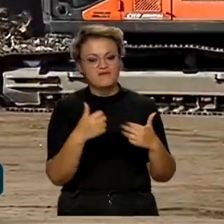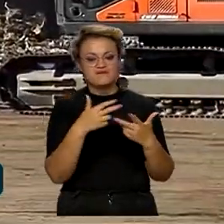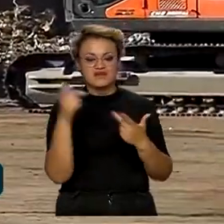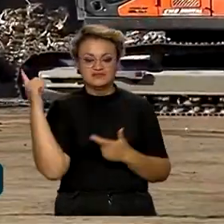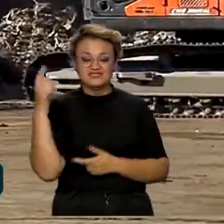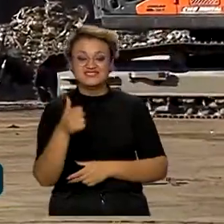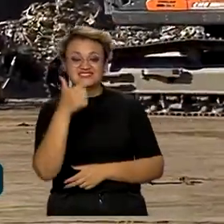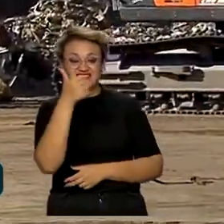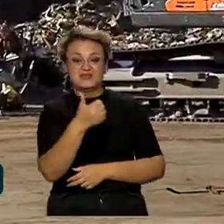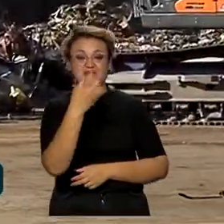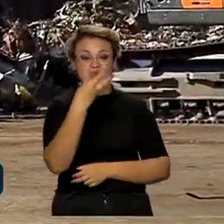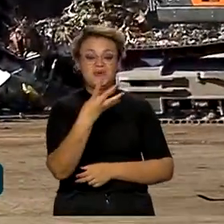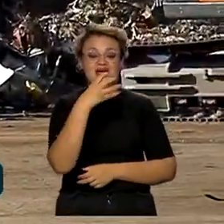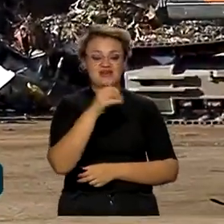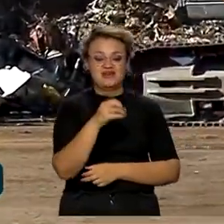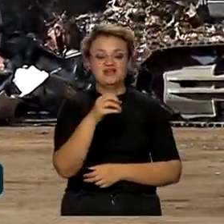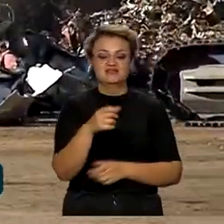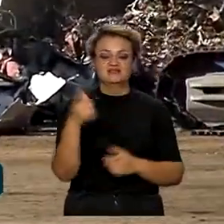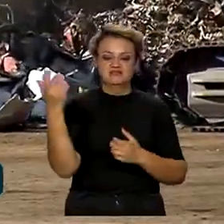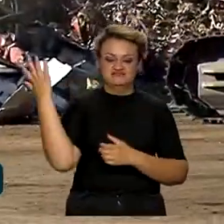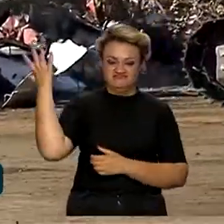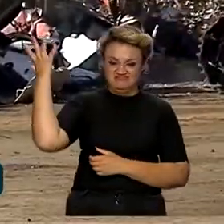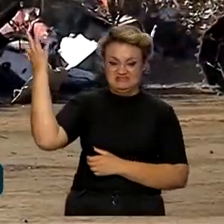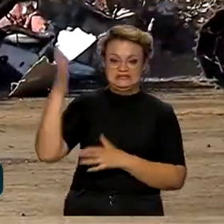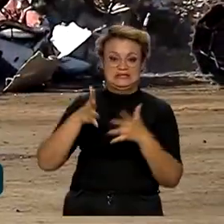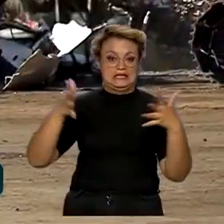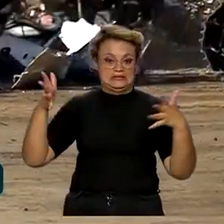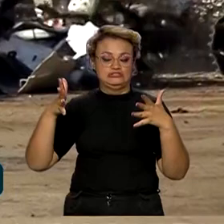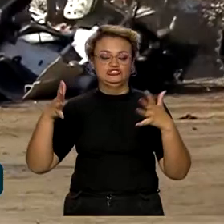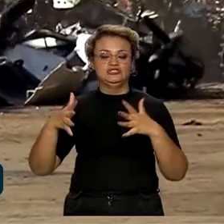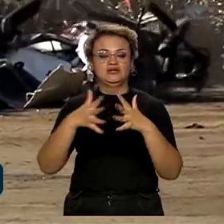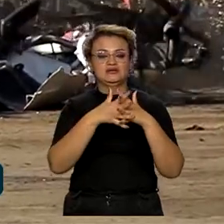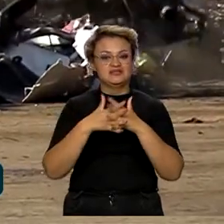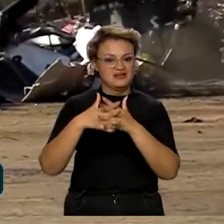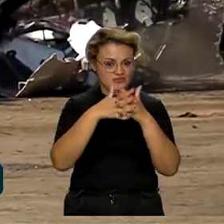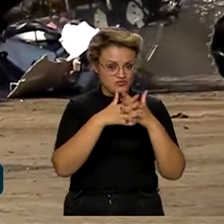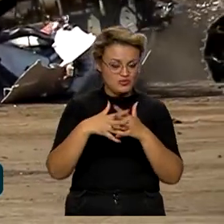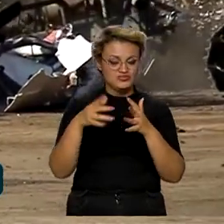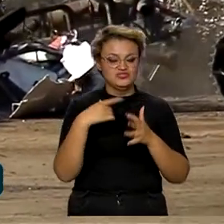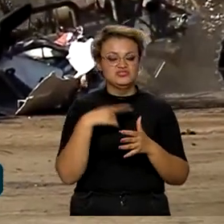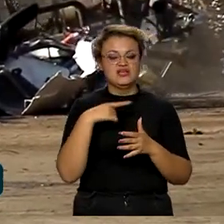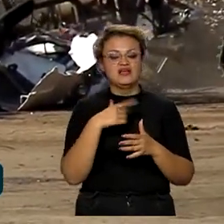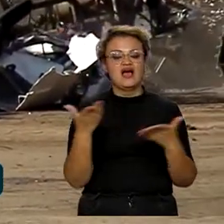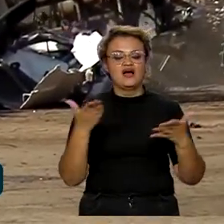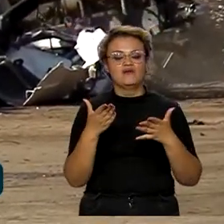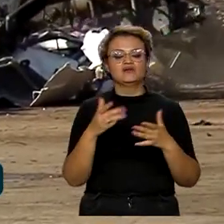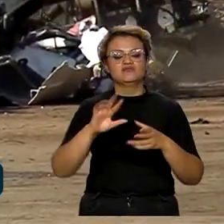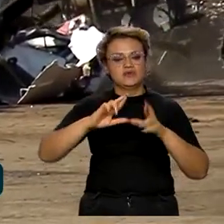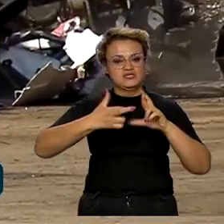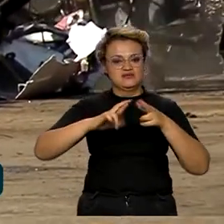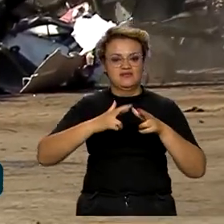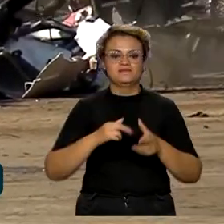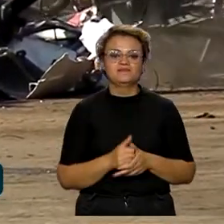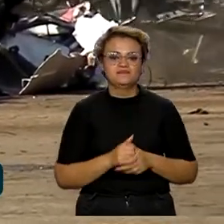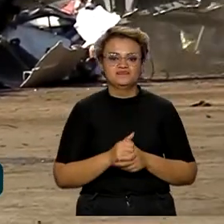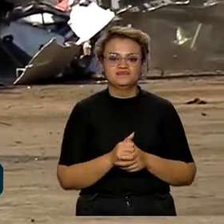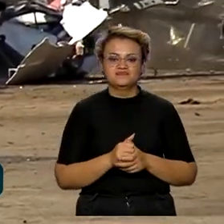140 veículos de grande porte usados no transporte de cargas, que agora vão ser reciclados.